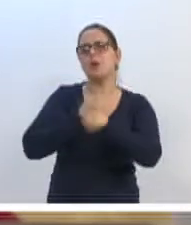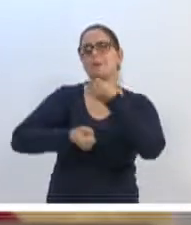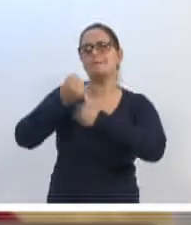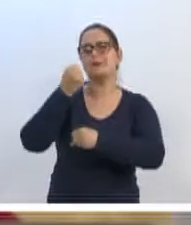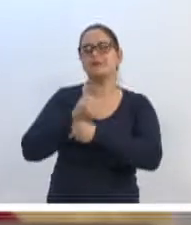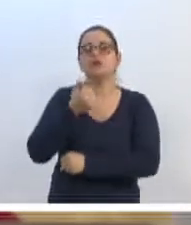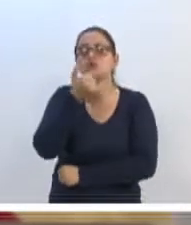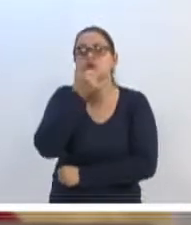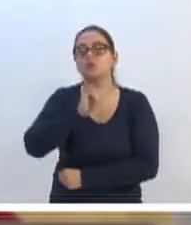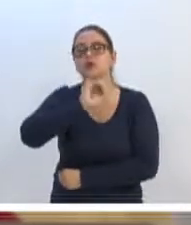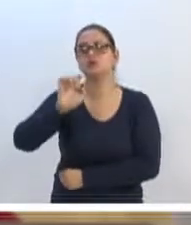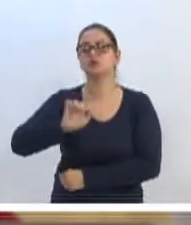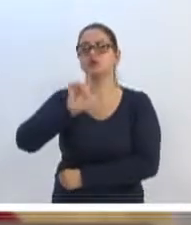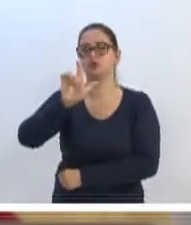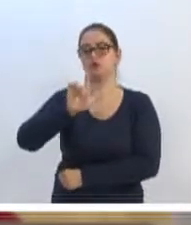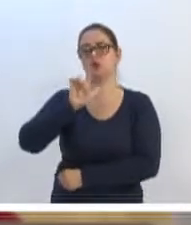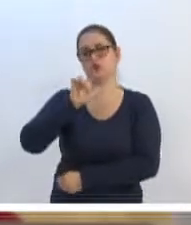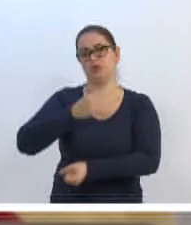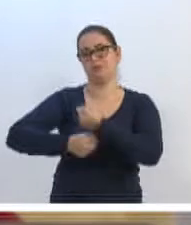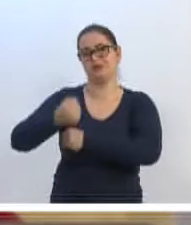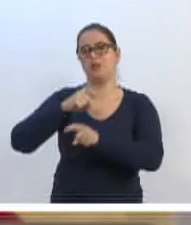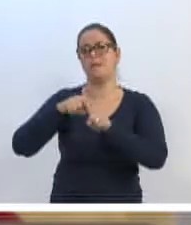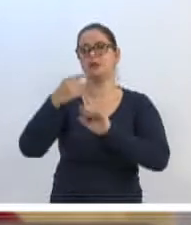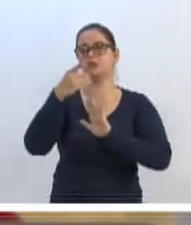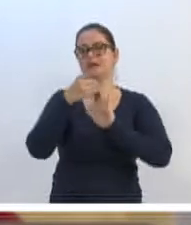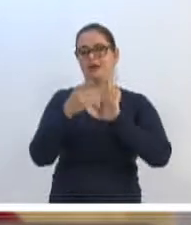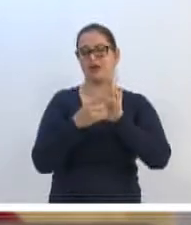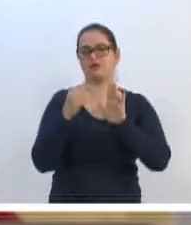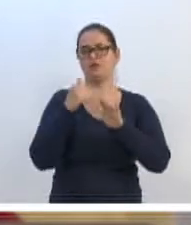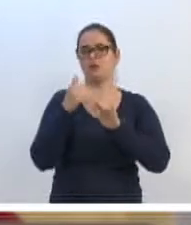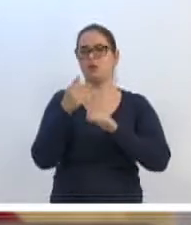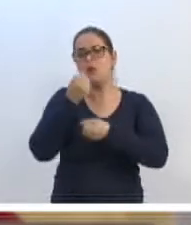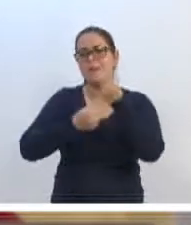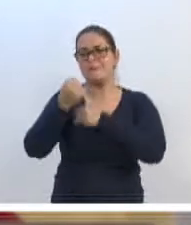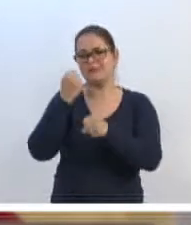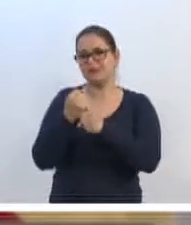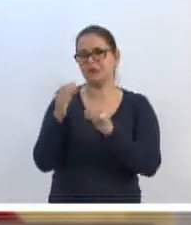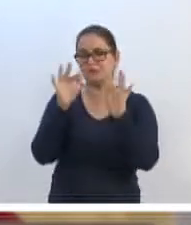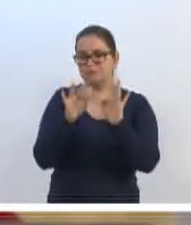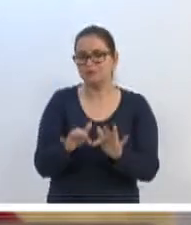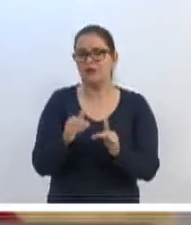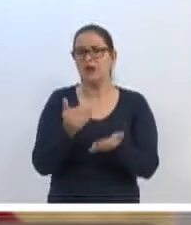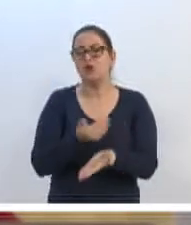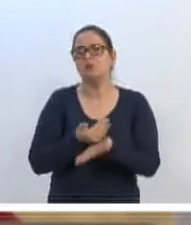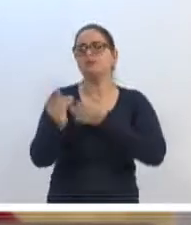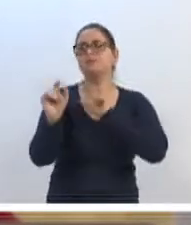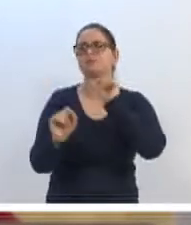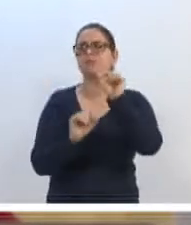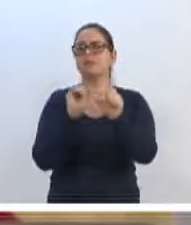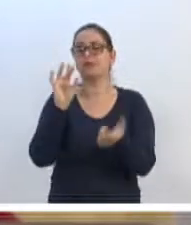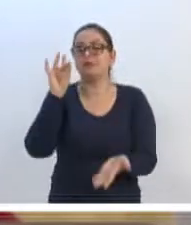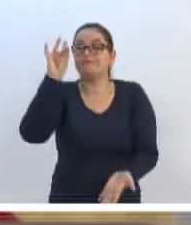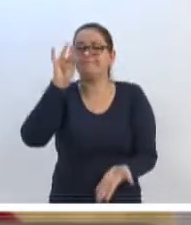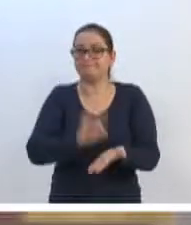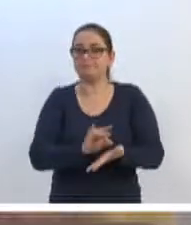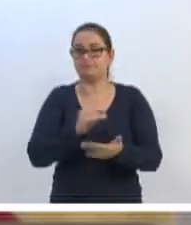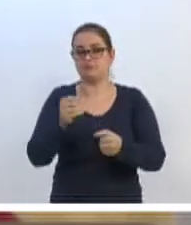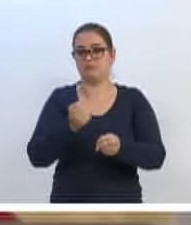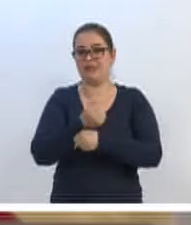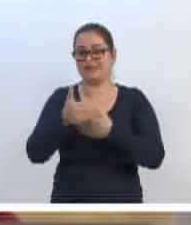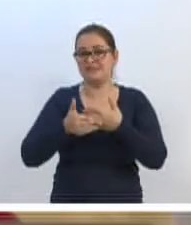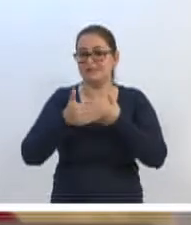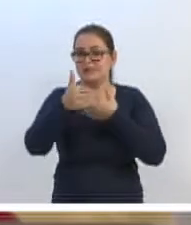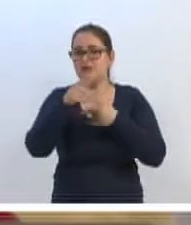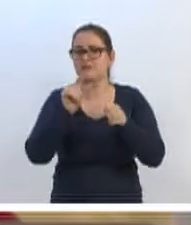desculpem, em julho do ano passado, mas o decreto foi agora, no final desse ano, do ano passado, e ela passa a vigorar a partir desse ano, e nós já